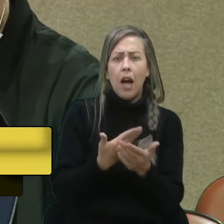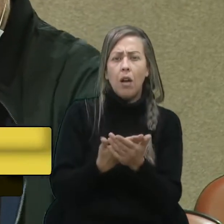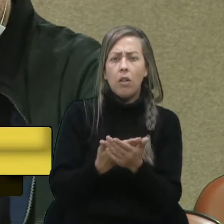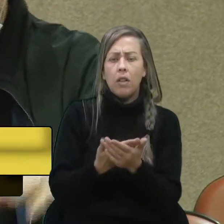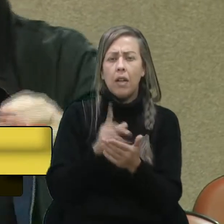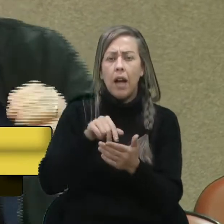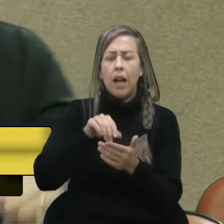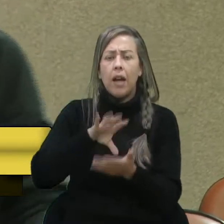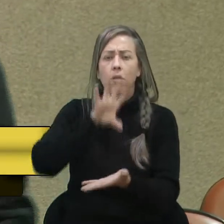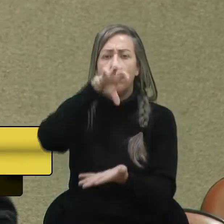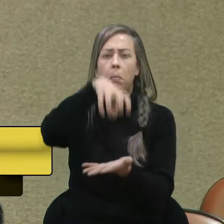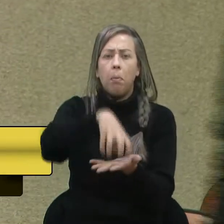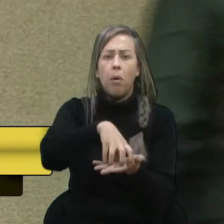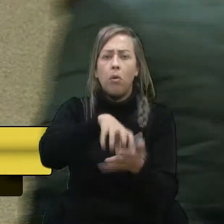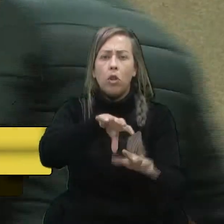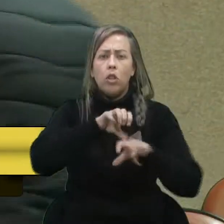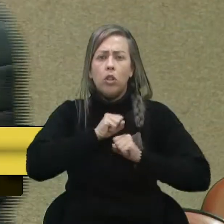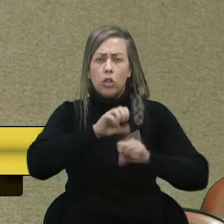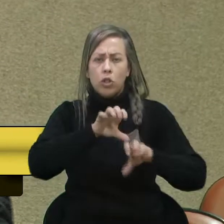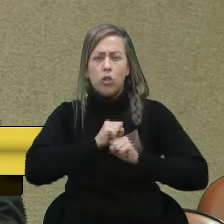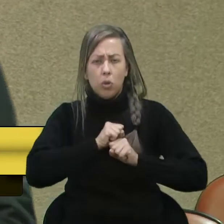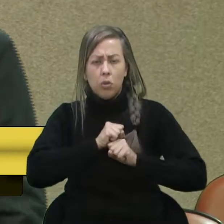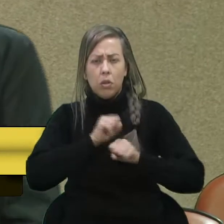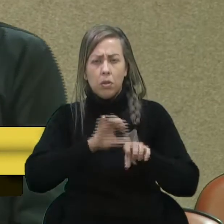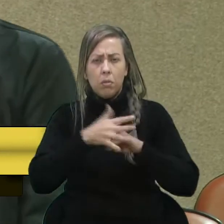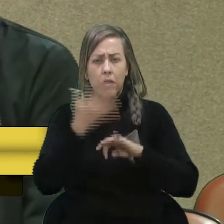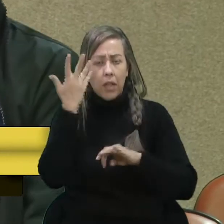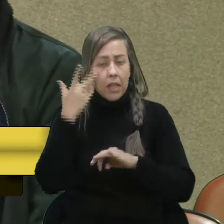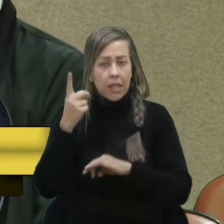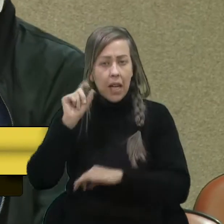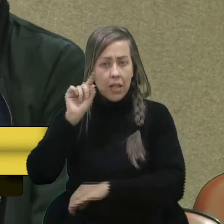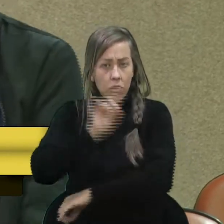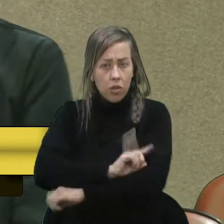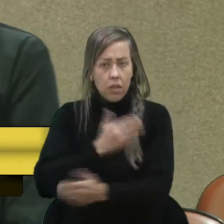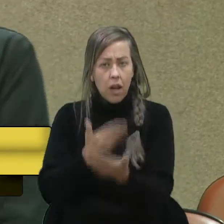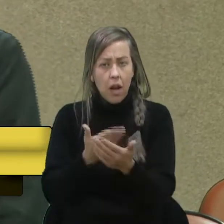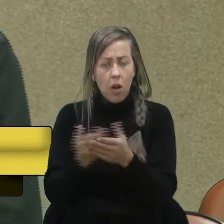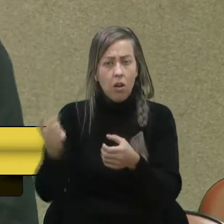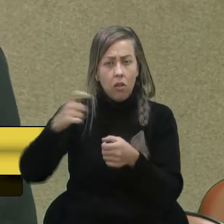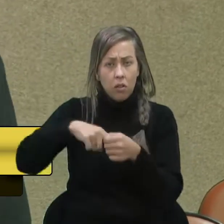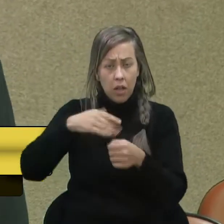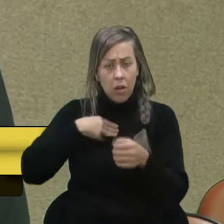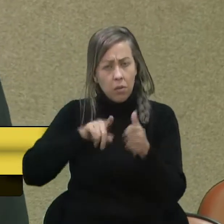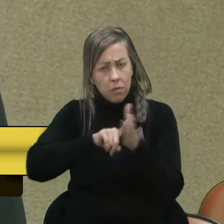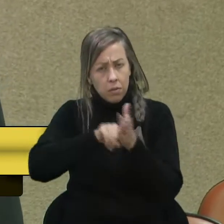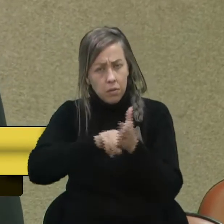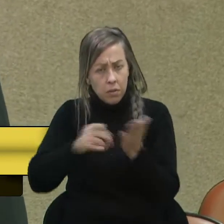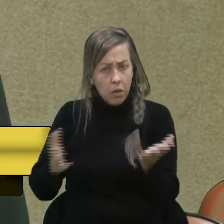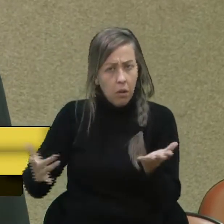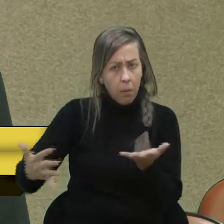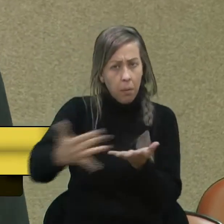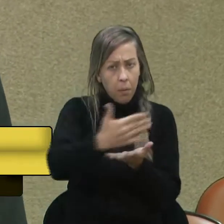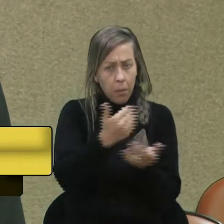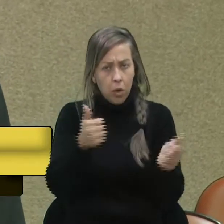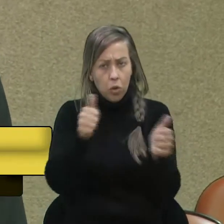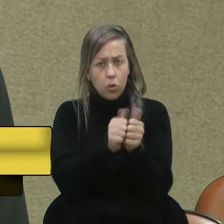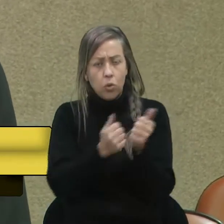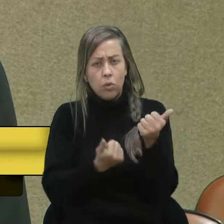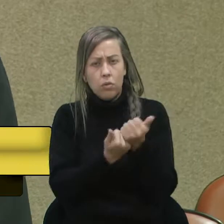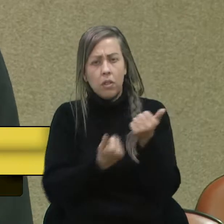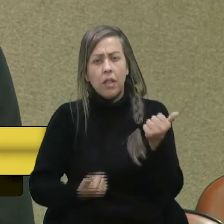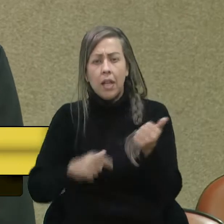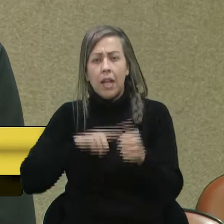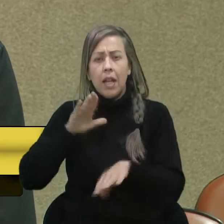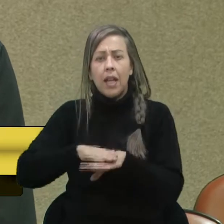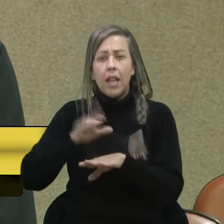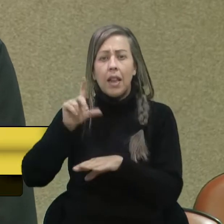de contaminação. Nós temos aí, em 10 dias, que as aulas voltaram. Ontem eu fiz uma pesquisa junto ao gabinete, e a gente tem mais de 3